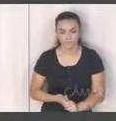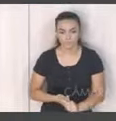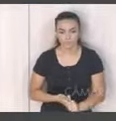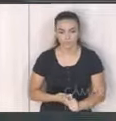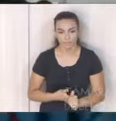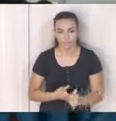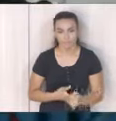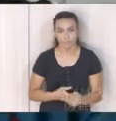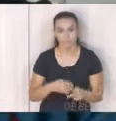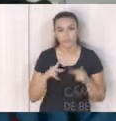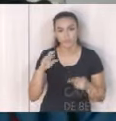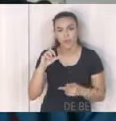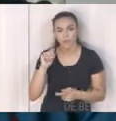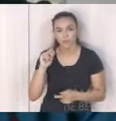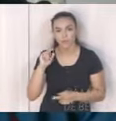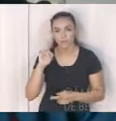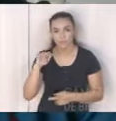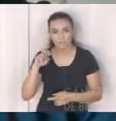professor do pódio do link